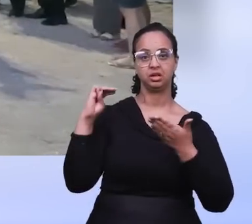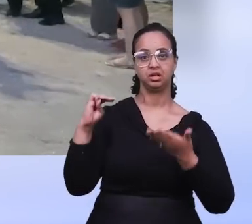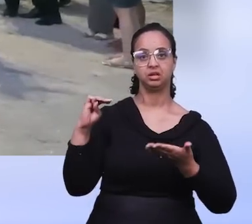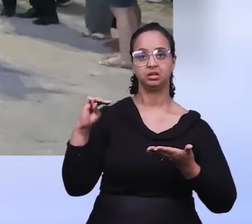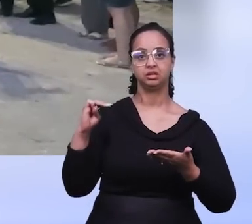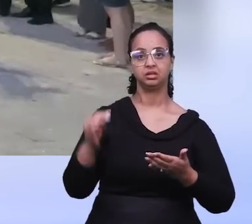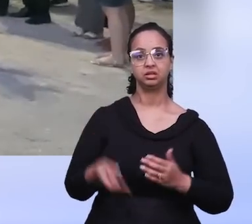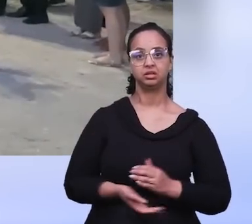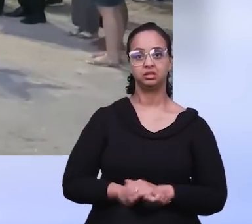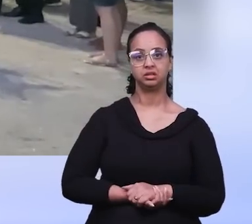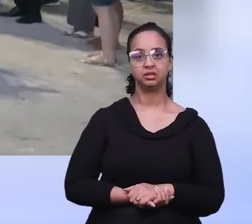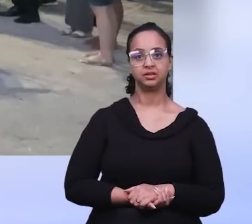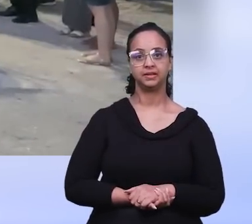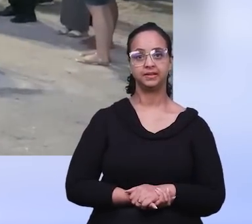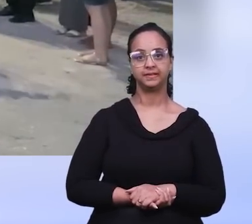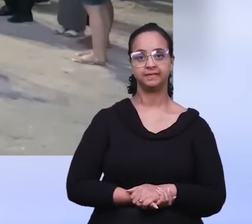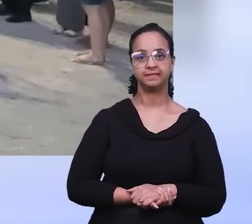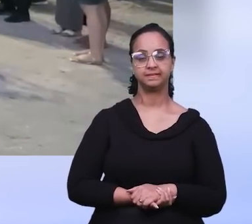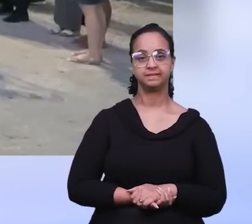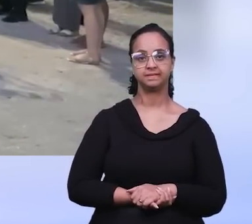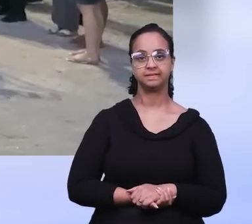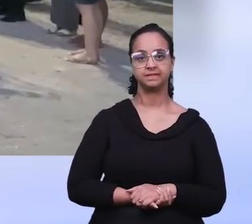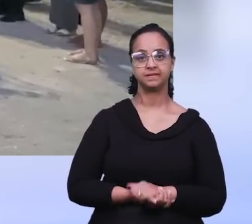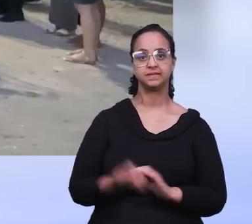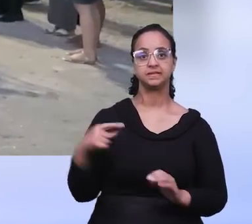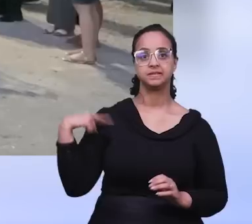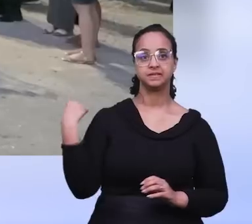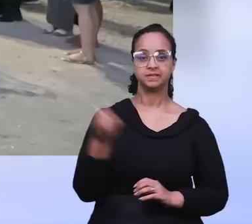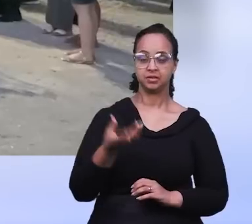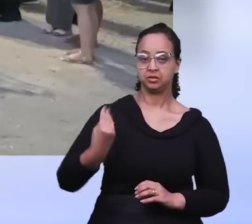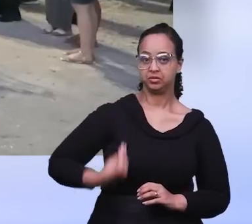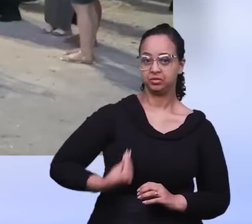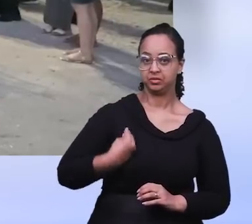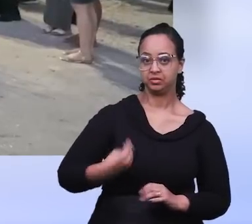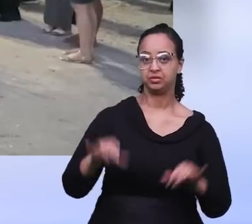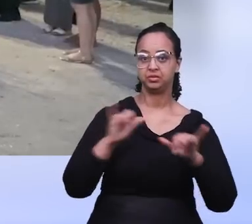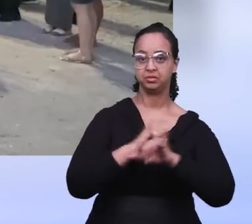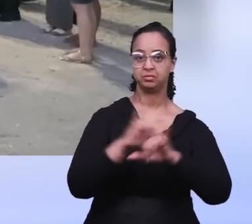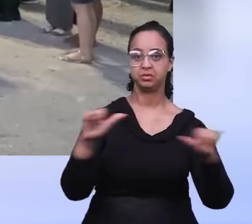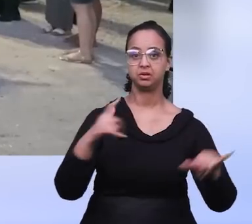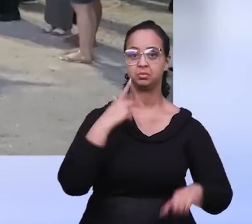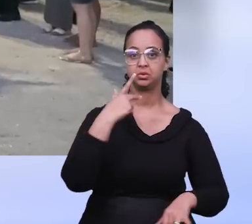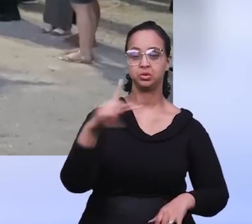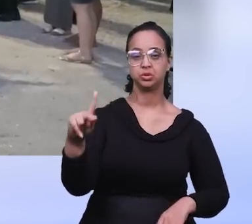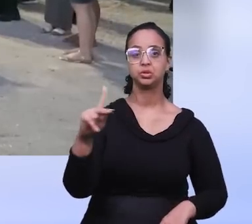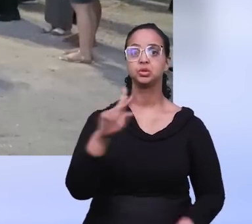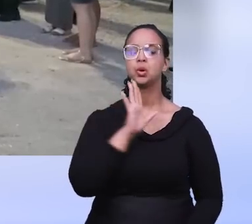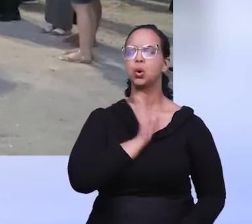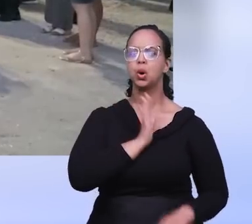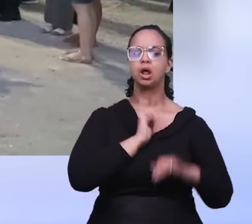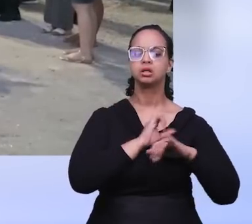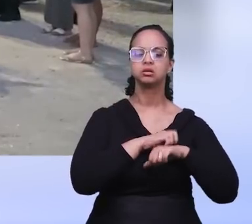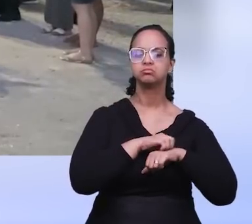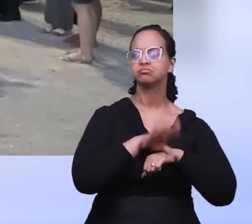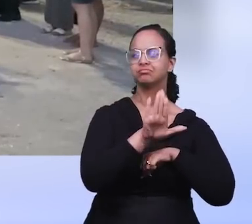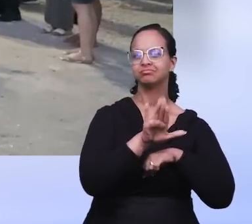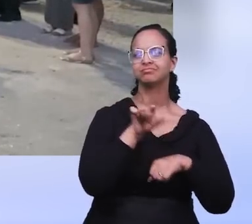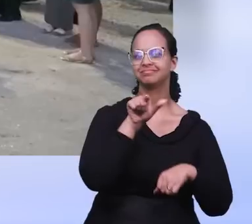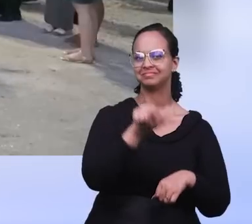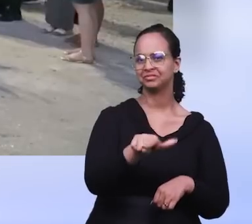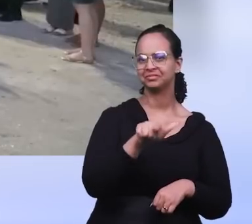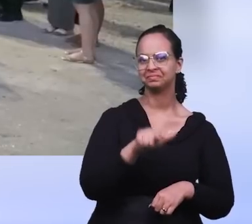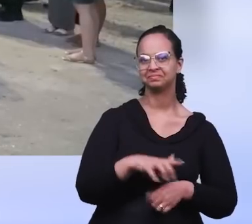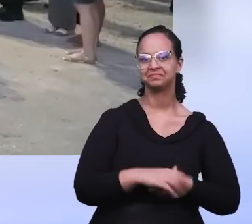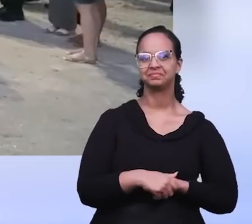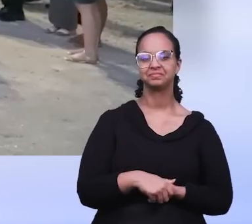Nós somos da Igreja Cristã Maranata! Viemos trazer uma palavra para o seu coração! Viemos trazer